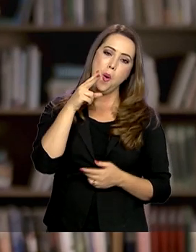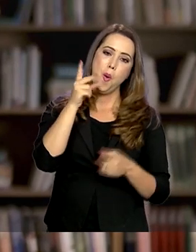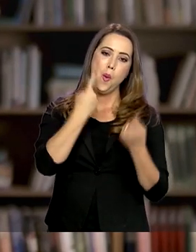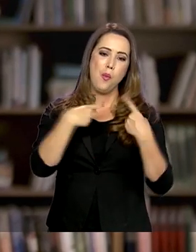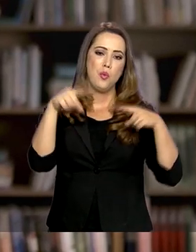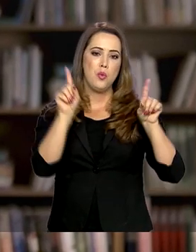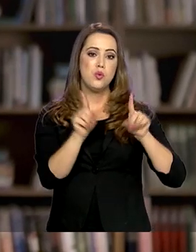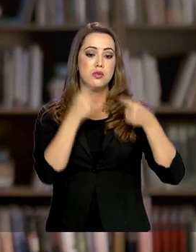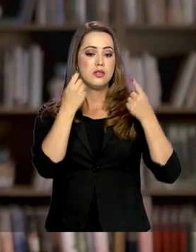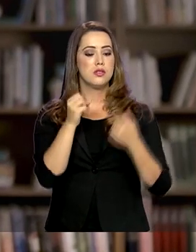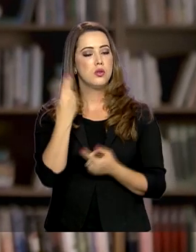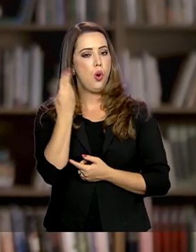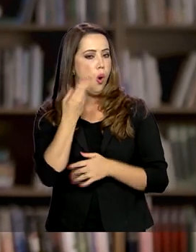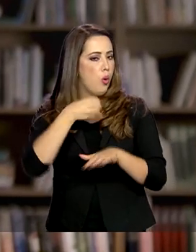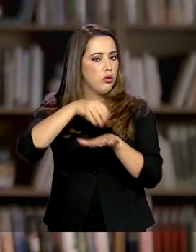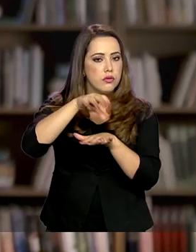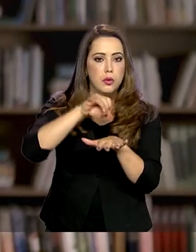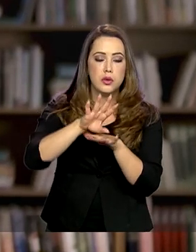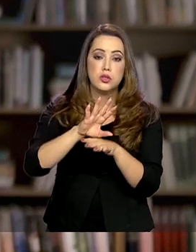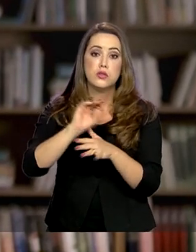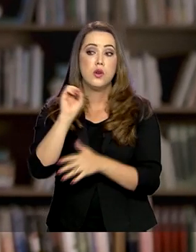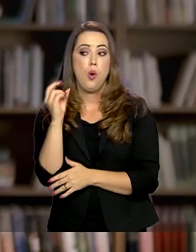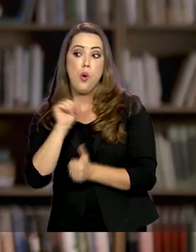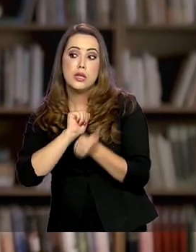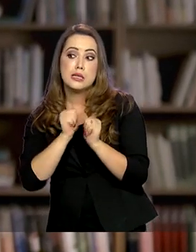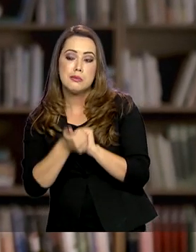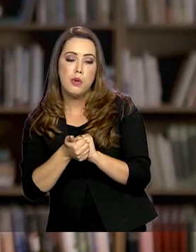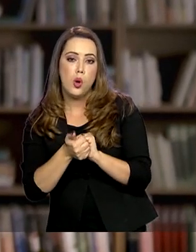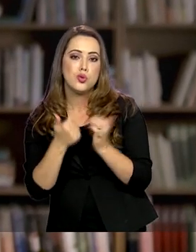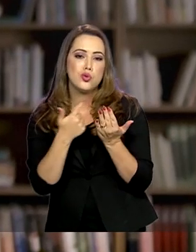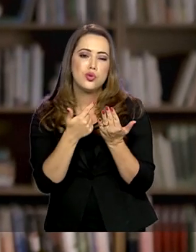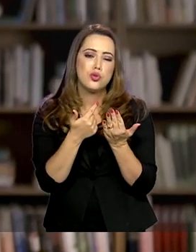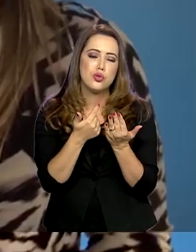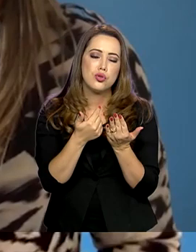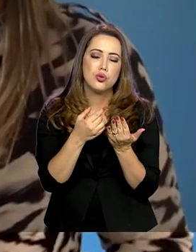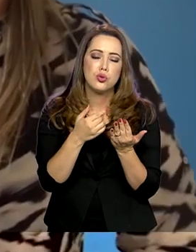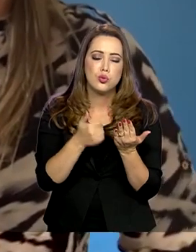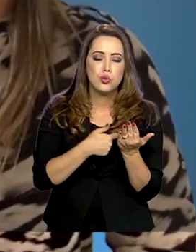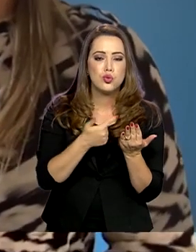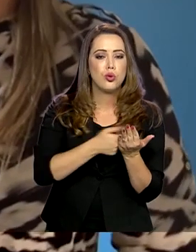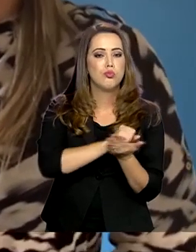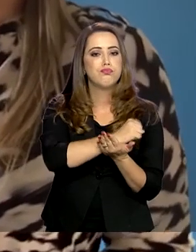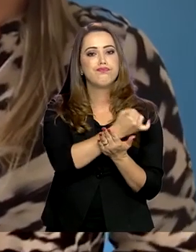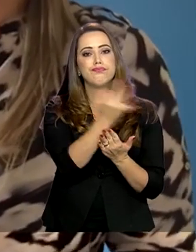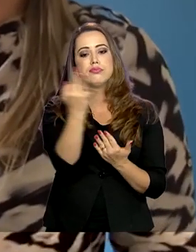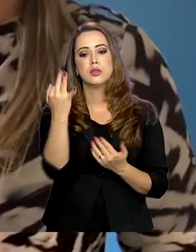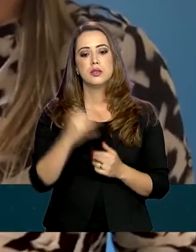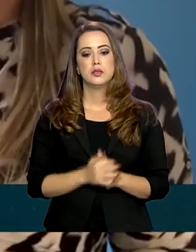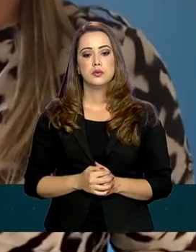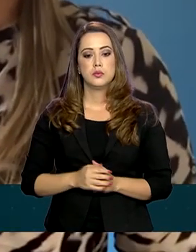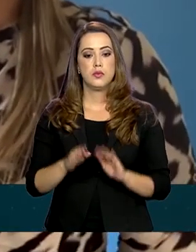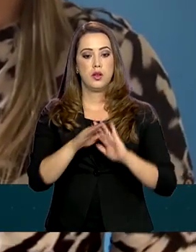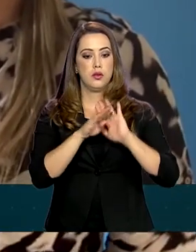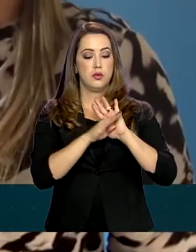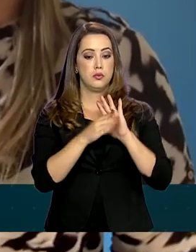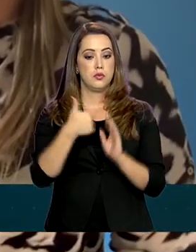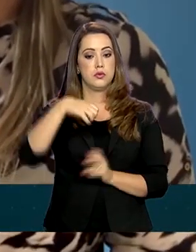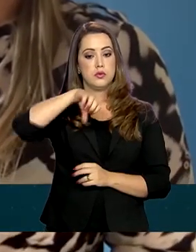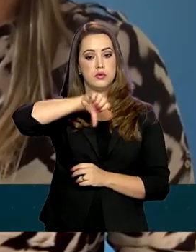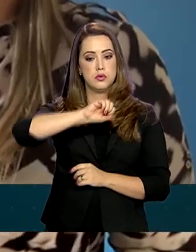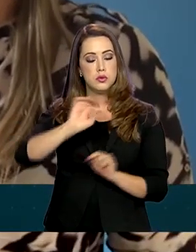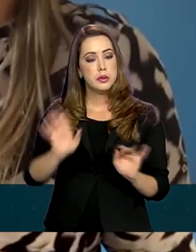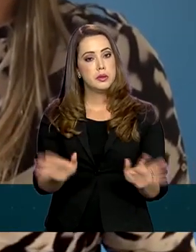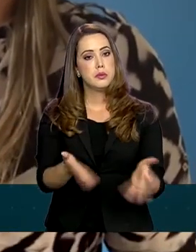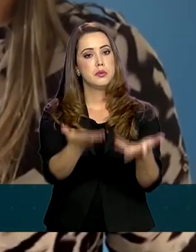informativos, a parte de esportes do jornal, as opções são infinitas. O programa foi lançado em 2019 para